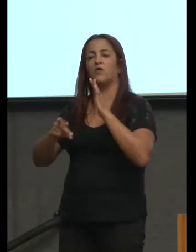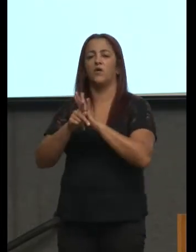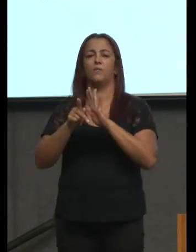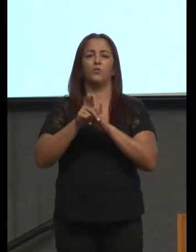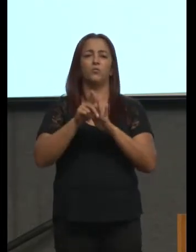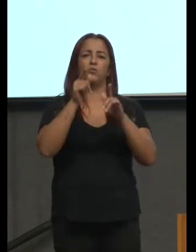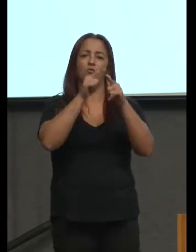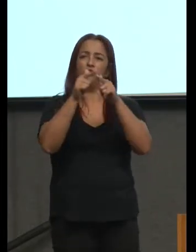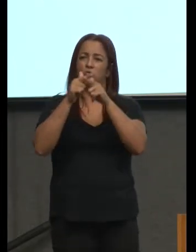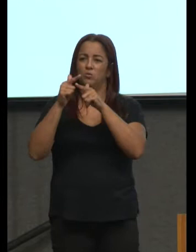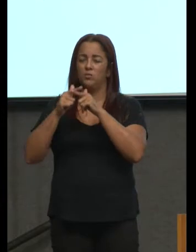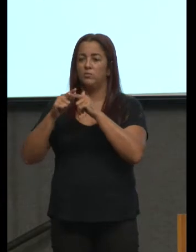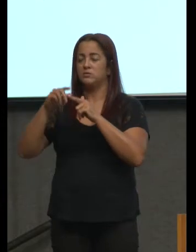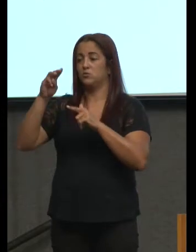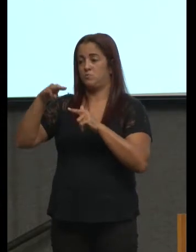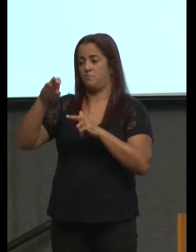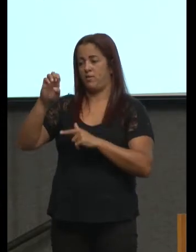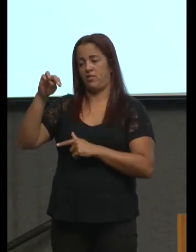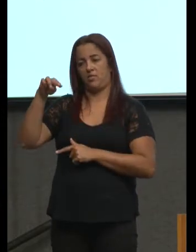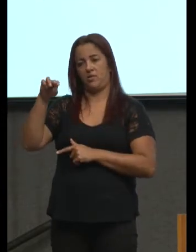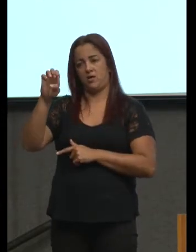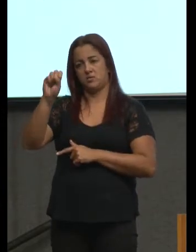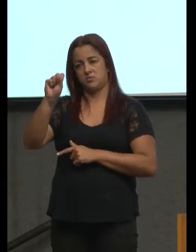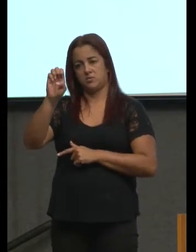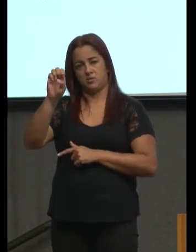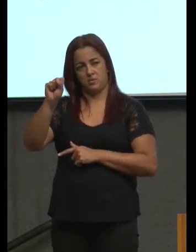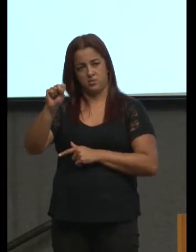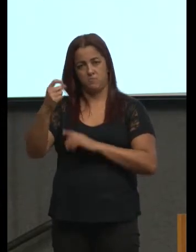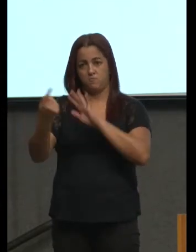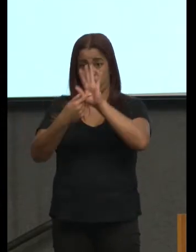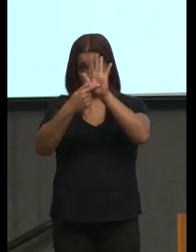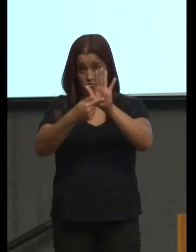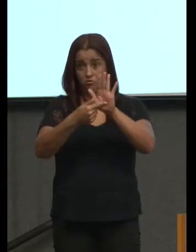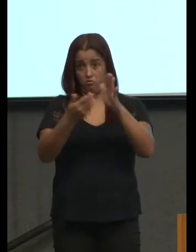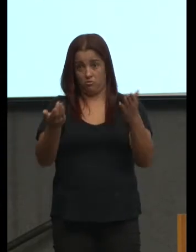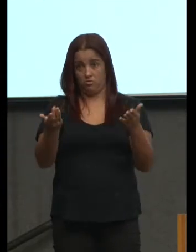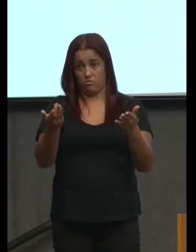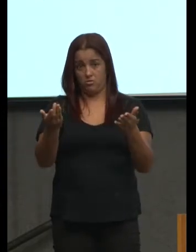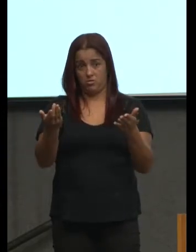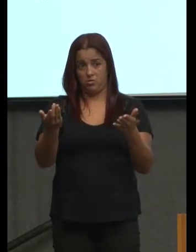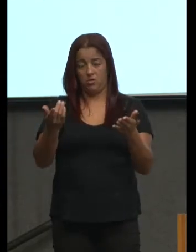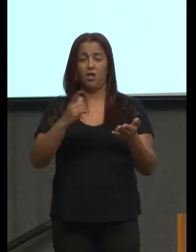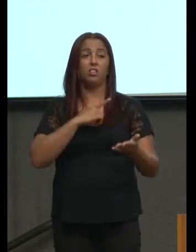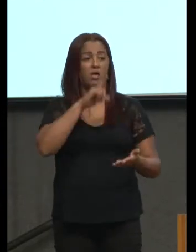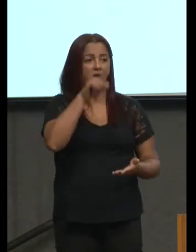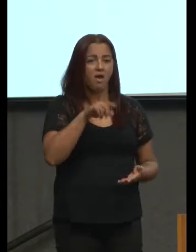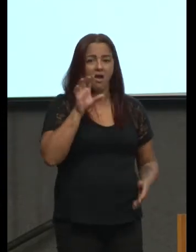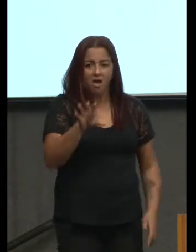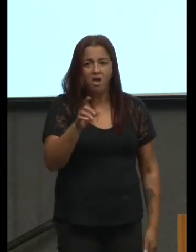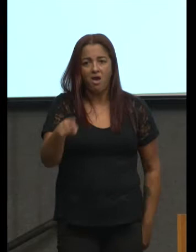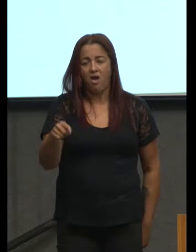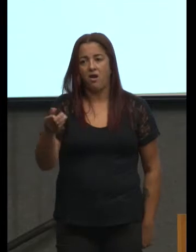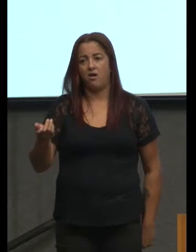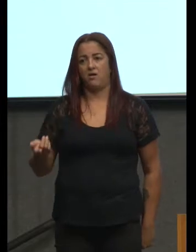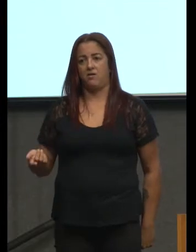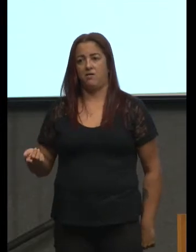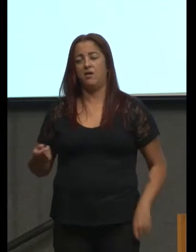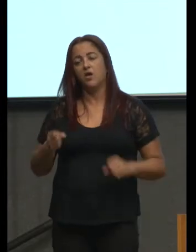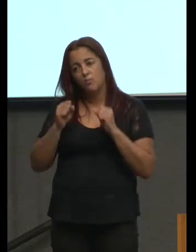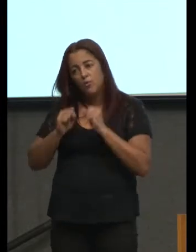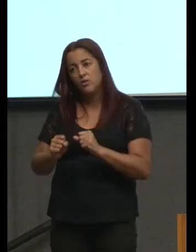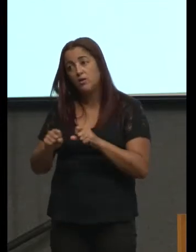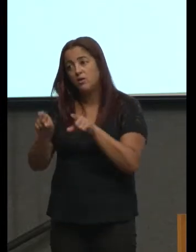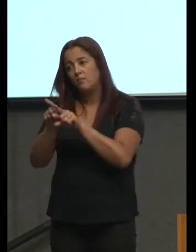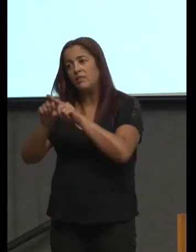contradições que o Menezes mostrou muito bem entre aquilo que é e aquilo que poderia ou deveria